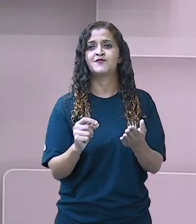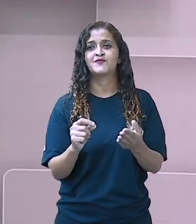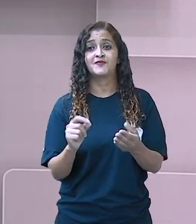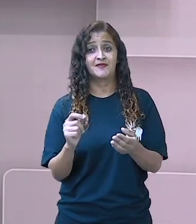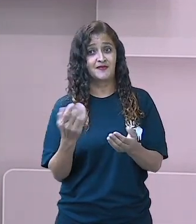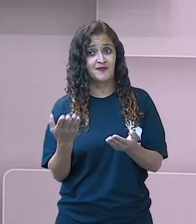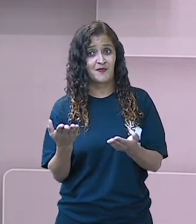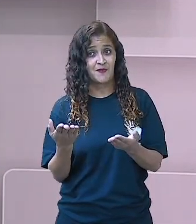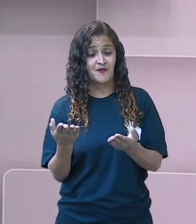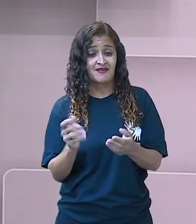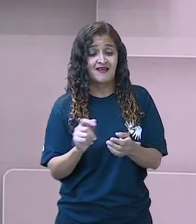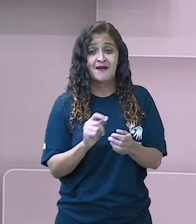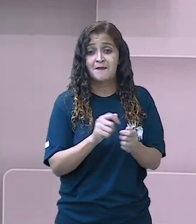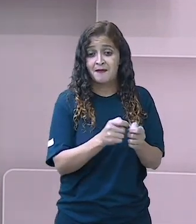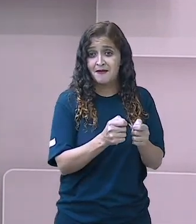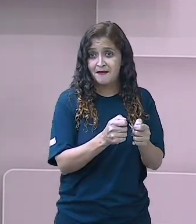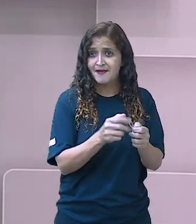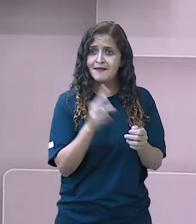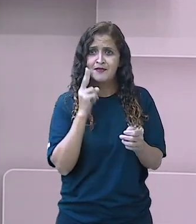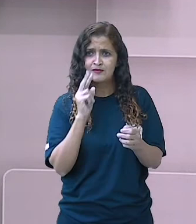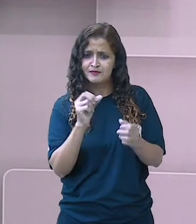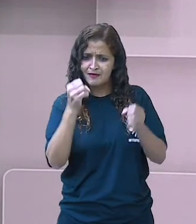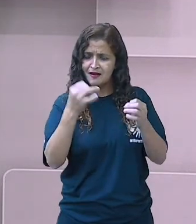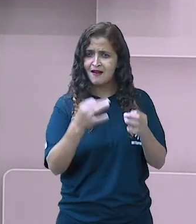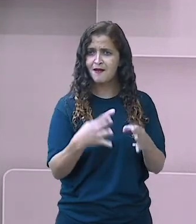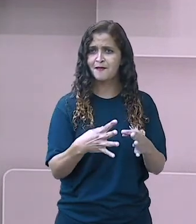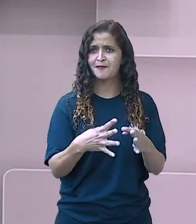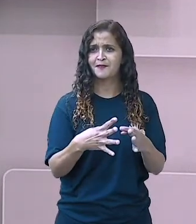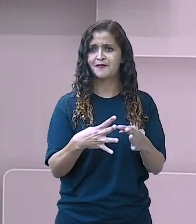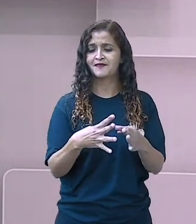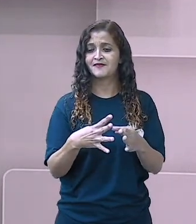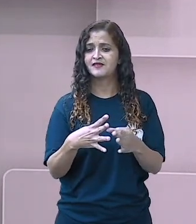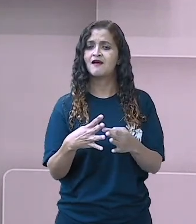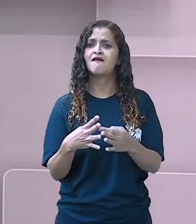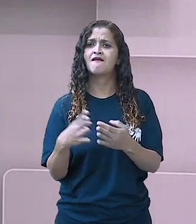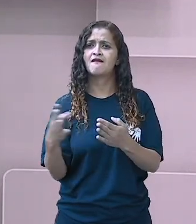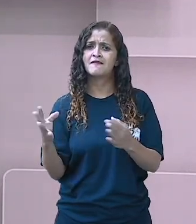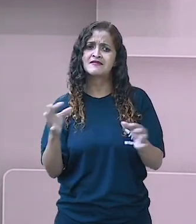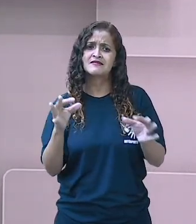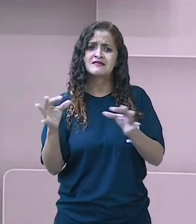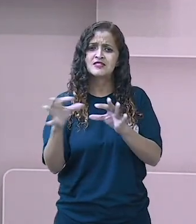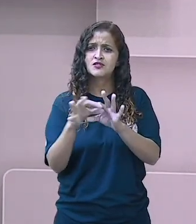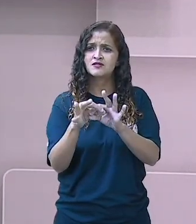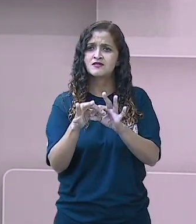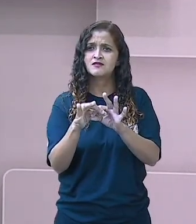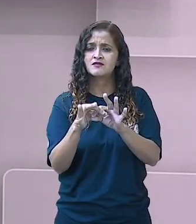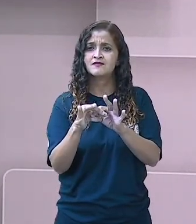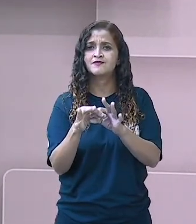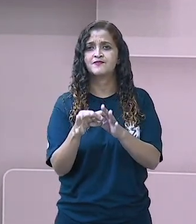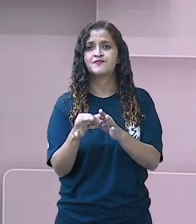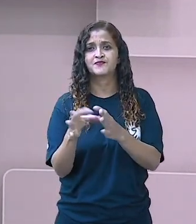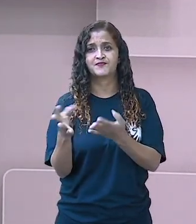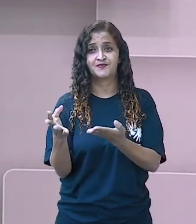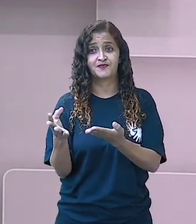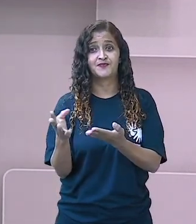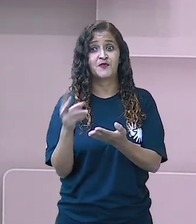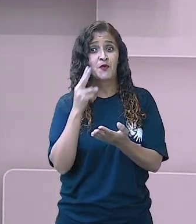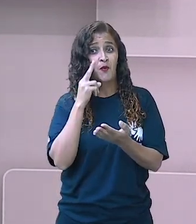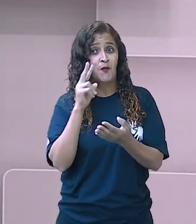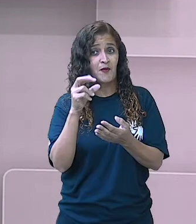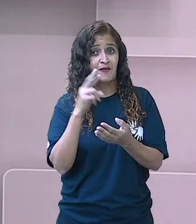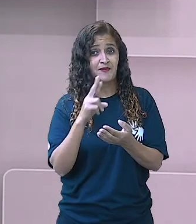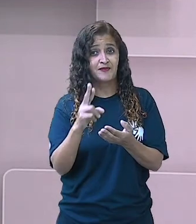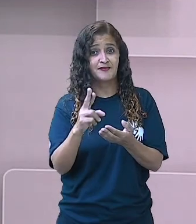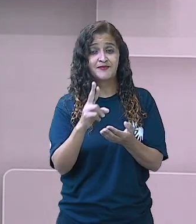oferta, aquele que pagar mais. Aí aqui, para você poder consolidar e entender, a professora trouxe a resposta do texto,